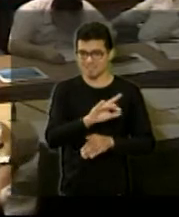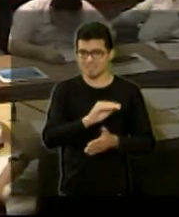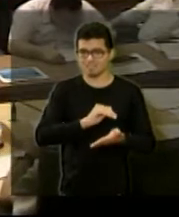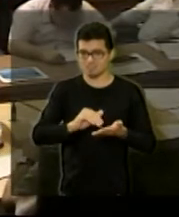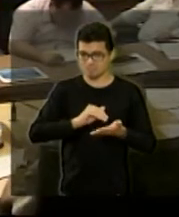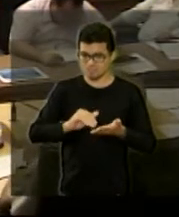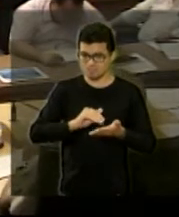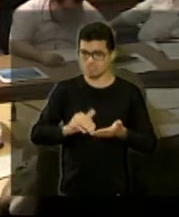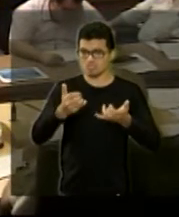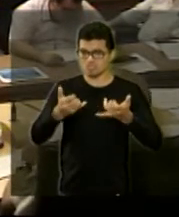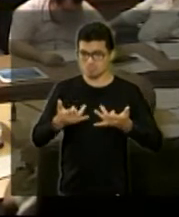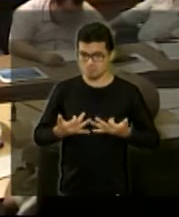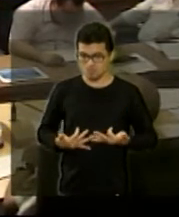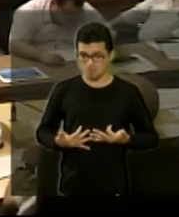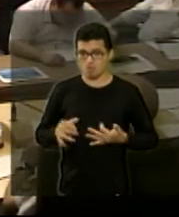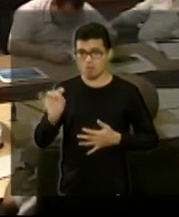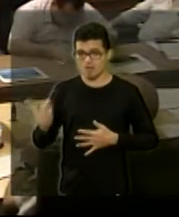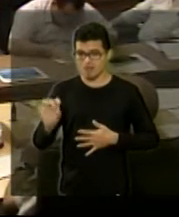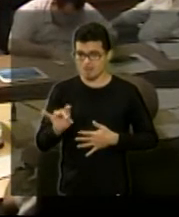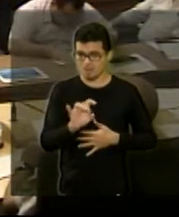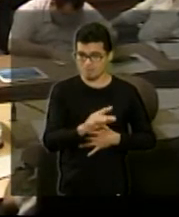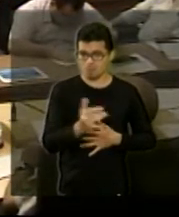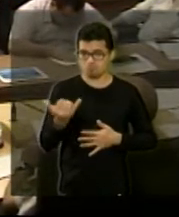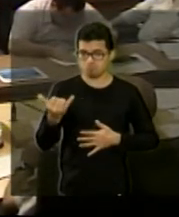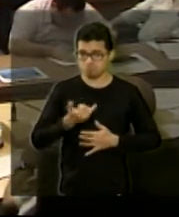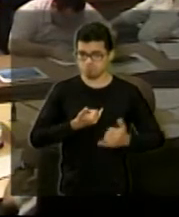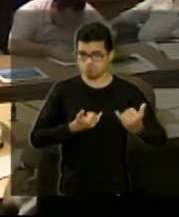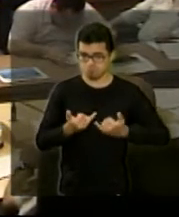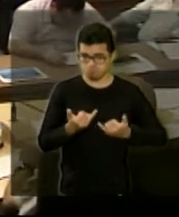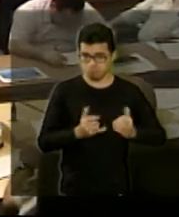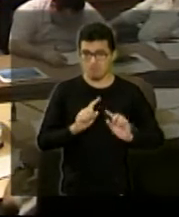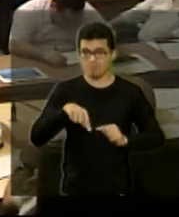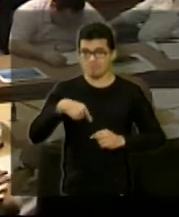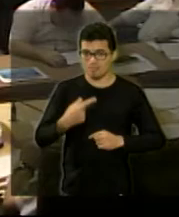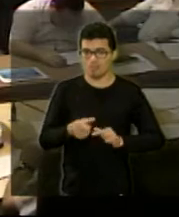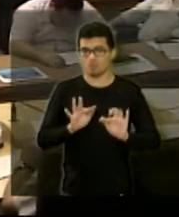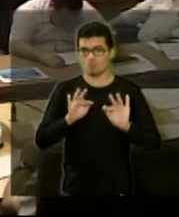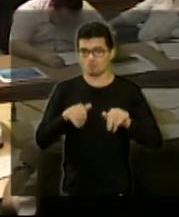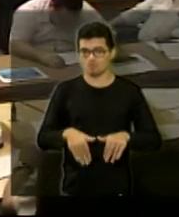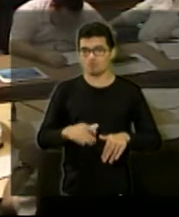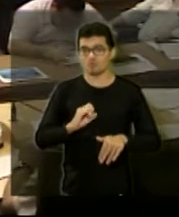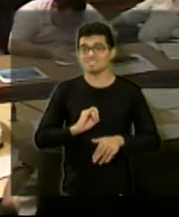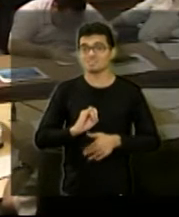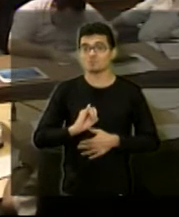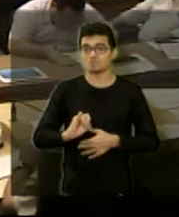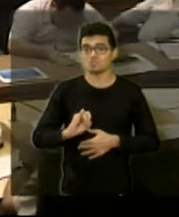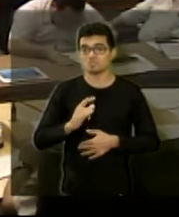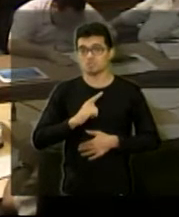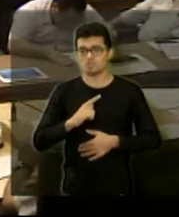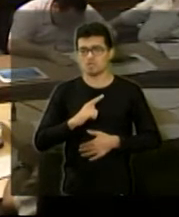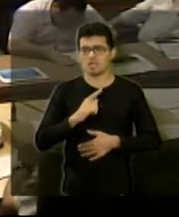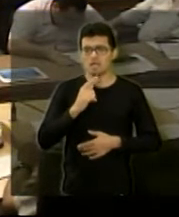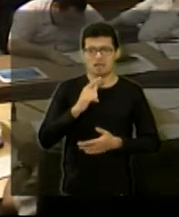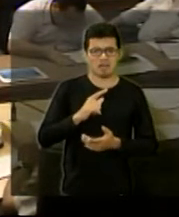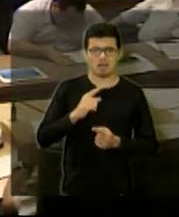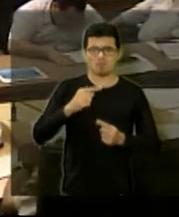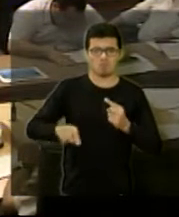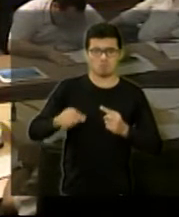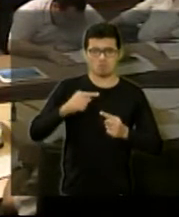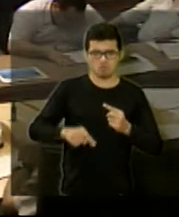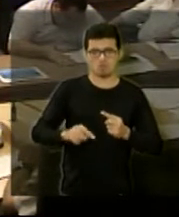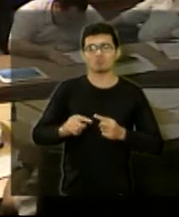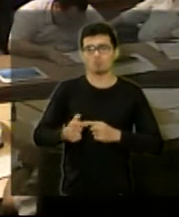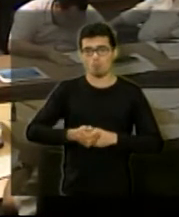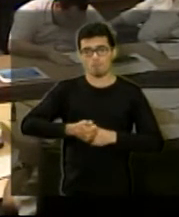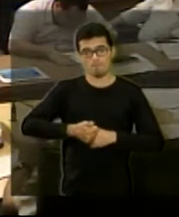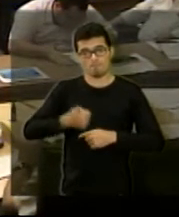com o feedback das secretarias. Se tivesse alguma coisa ali que está em desacordo, vamos sentar